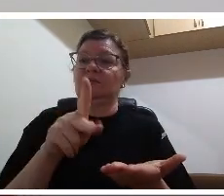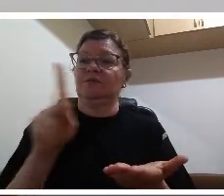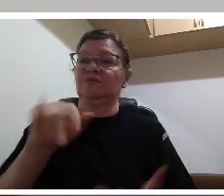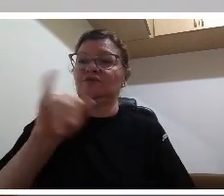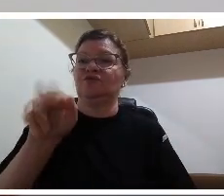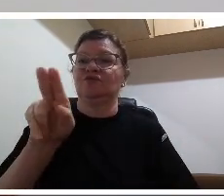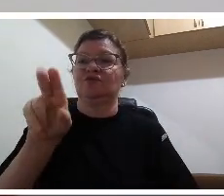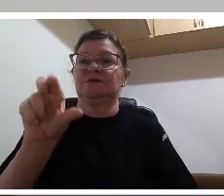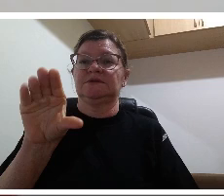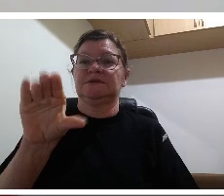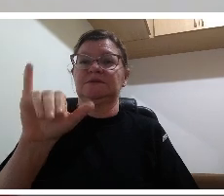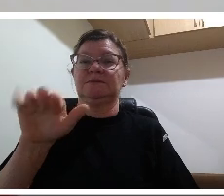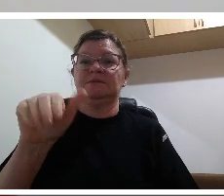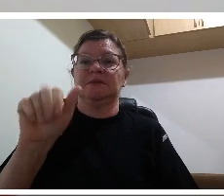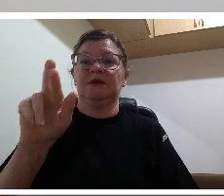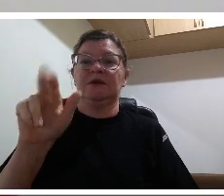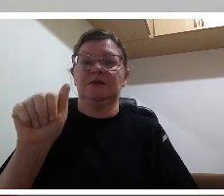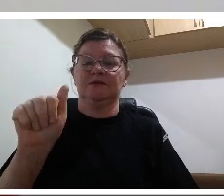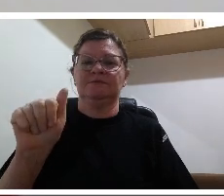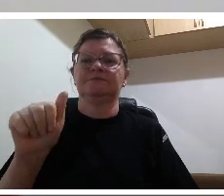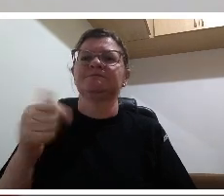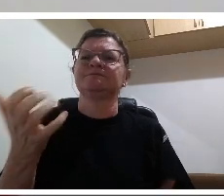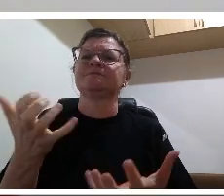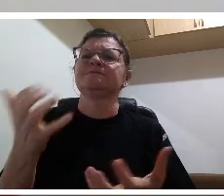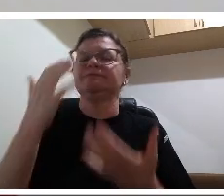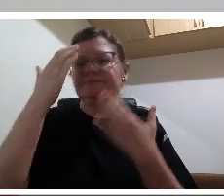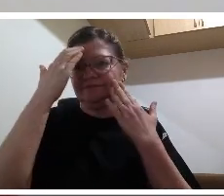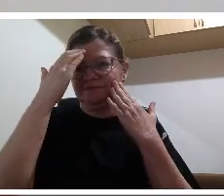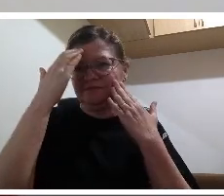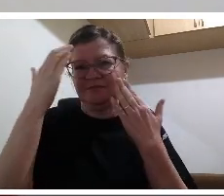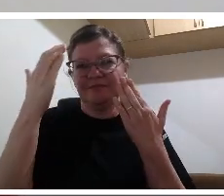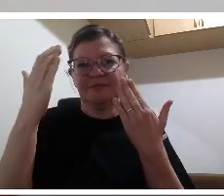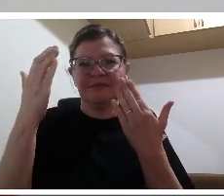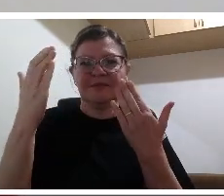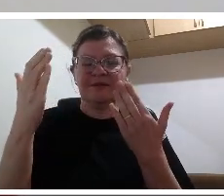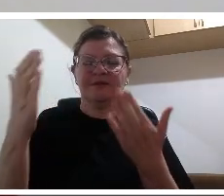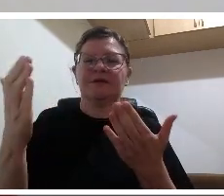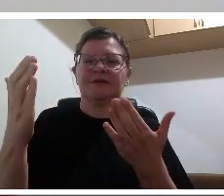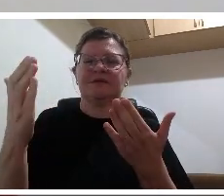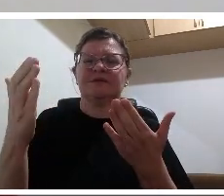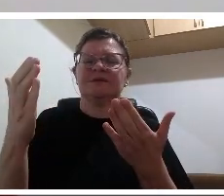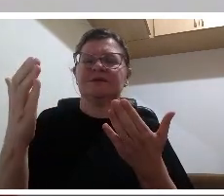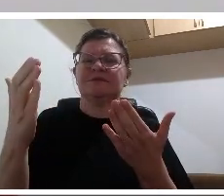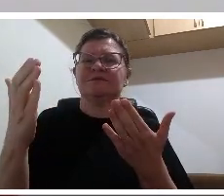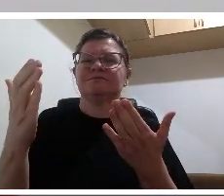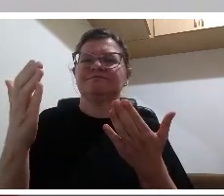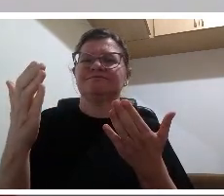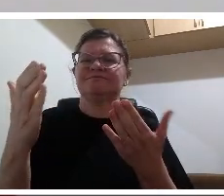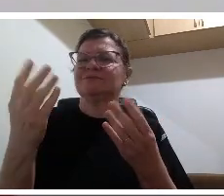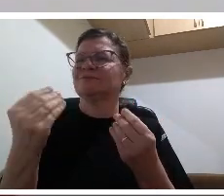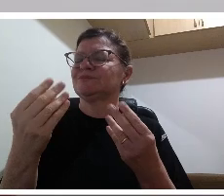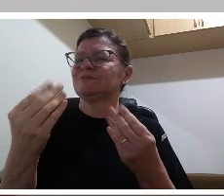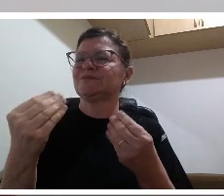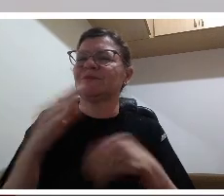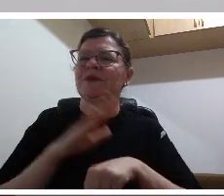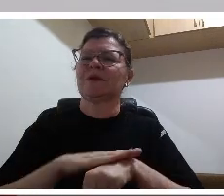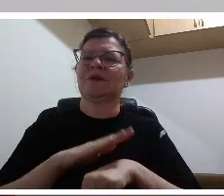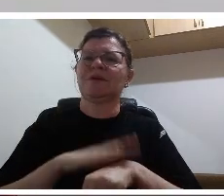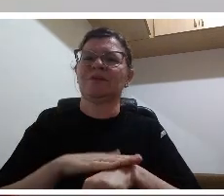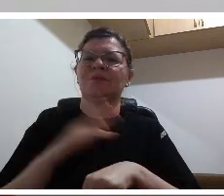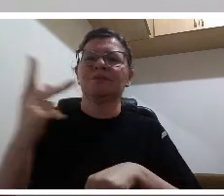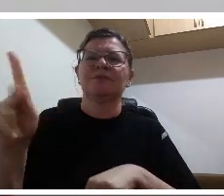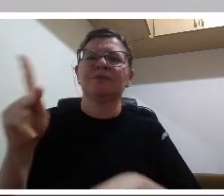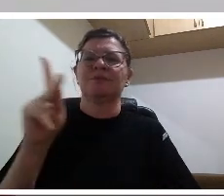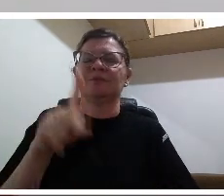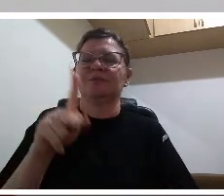nesse momento a nós a responder a nossas questões a se colocar como colega nosso